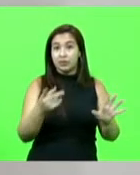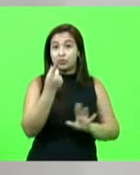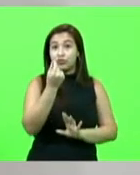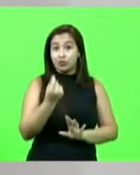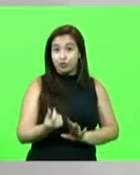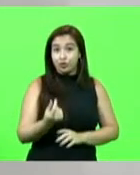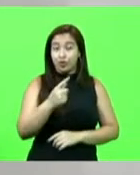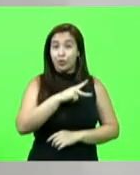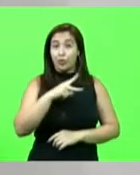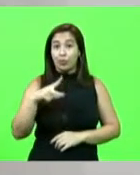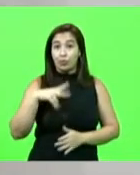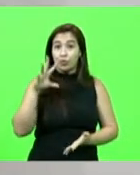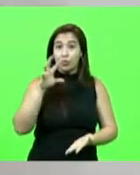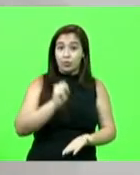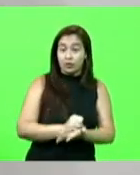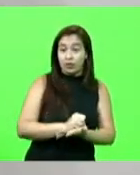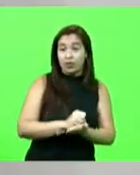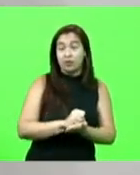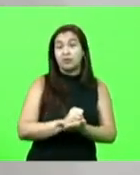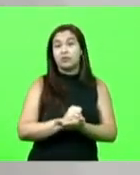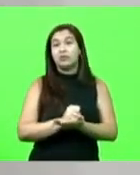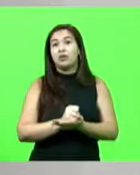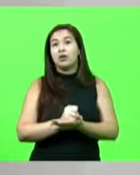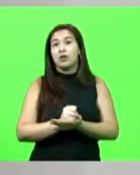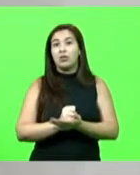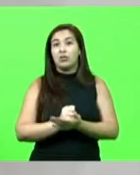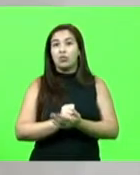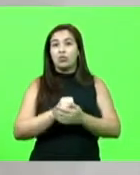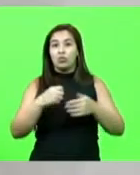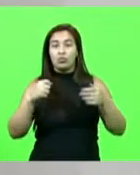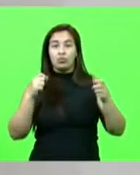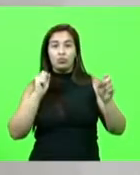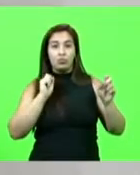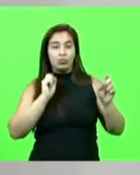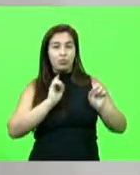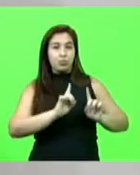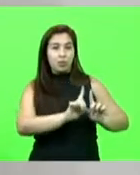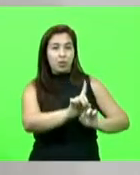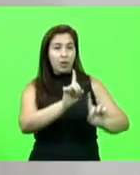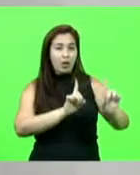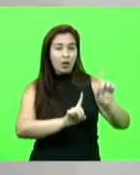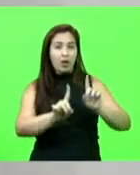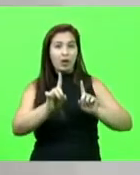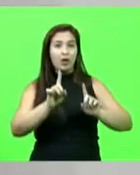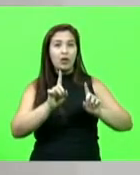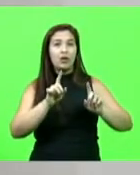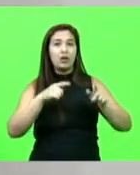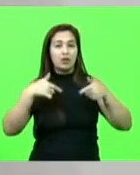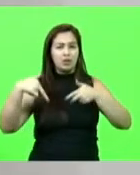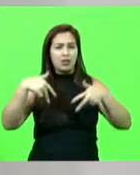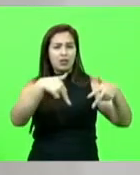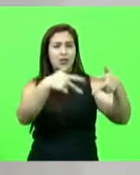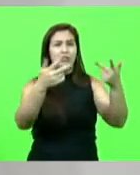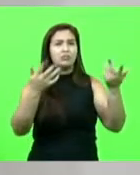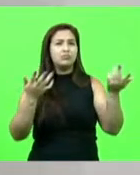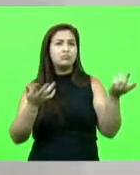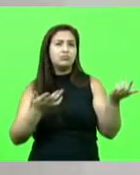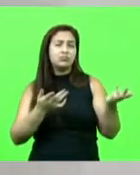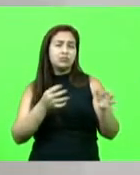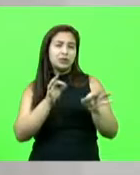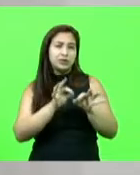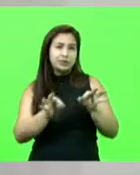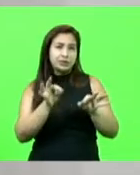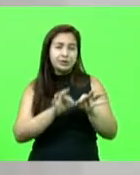financiamento de eventos, desfiles, espetáculos, passeatas, a entidades ou empresas que pratiquem